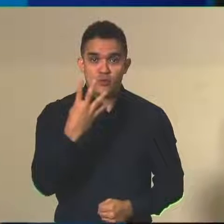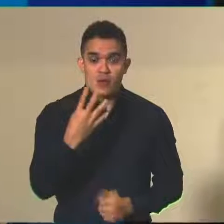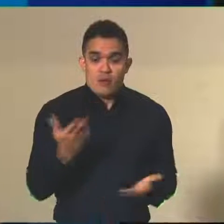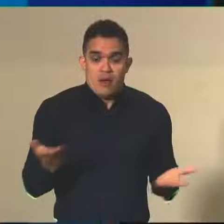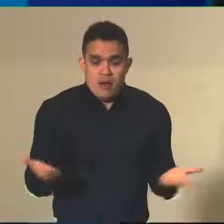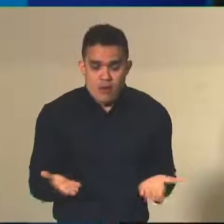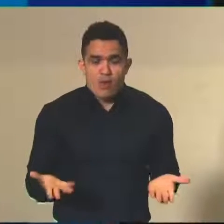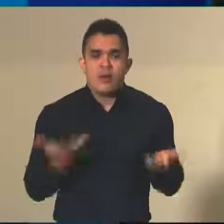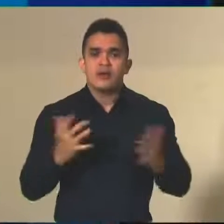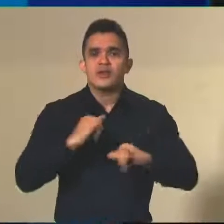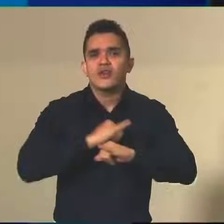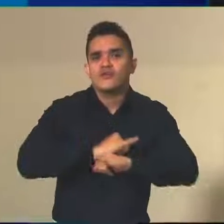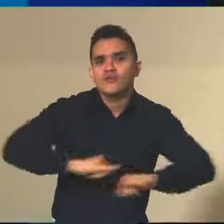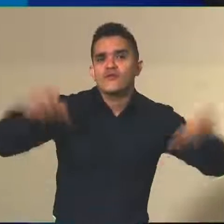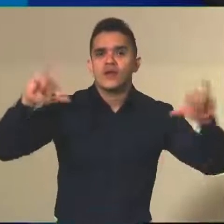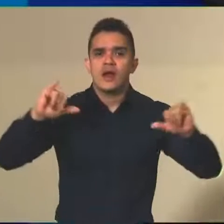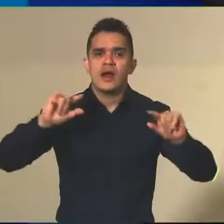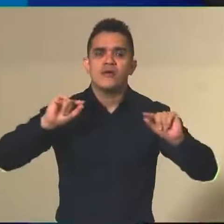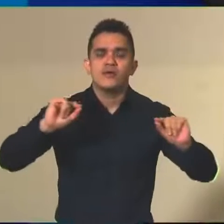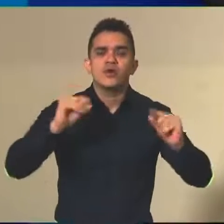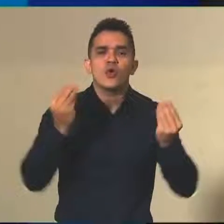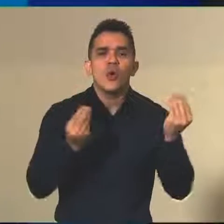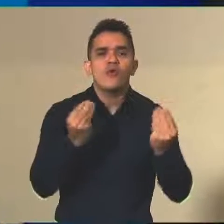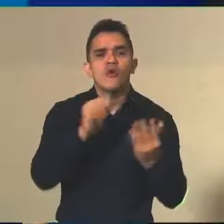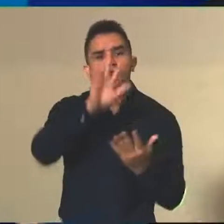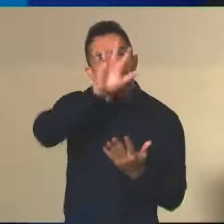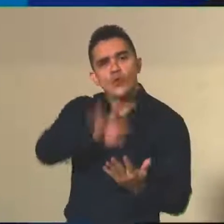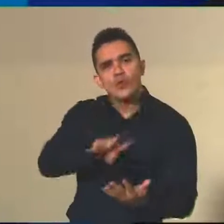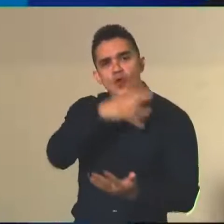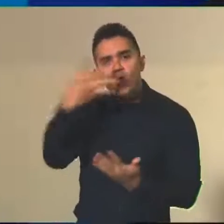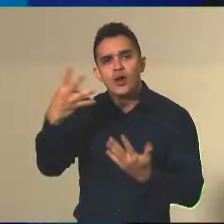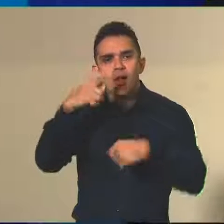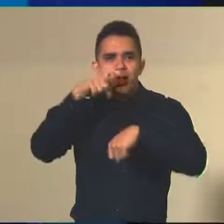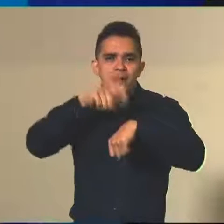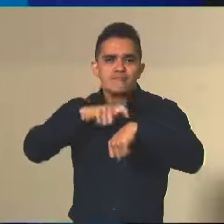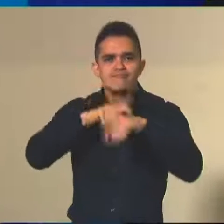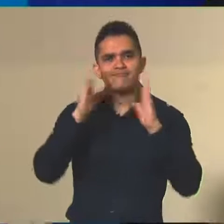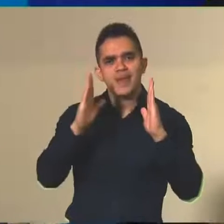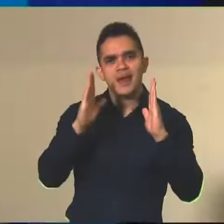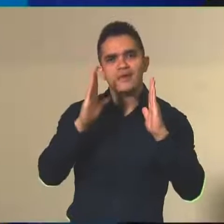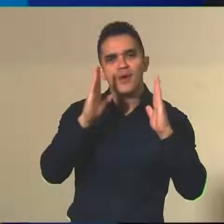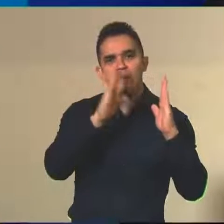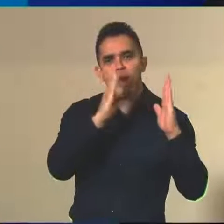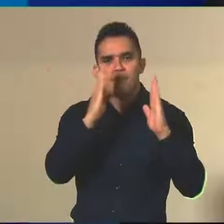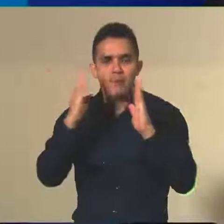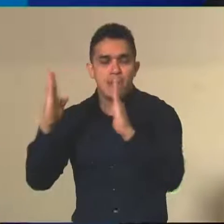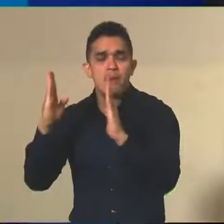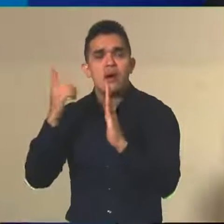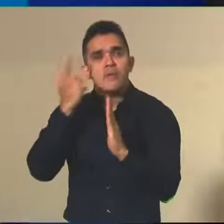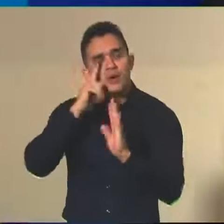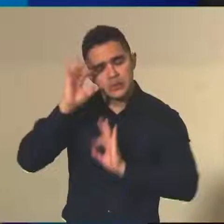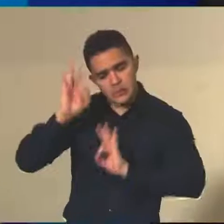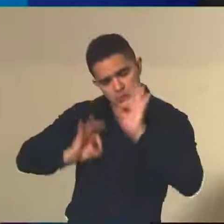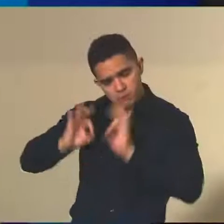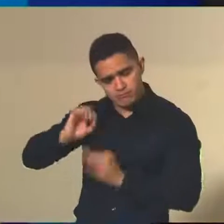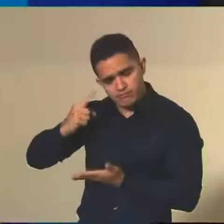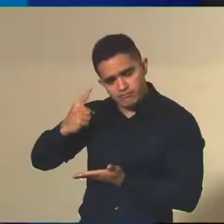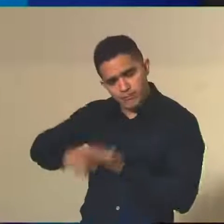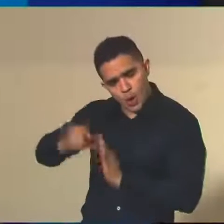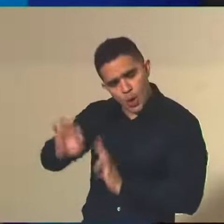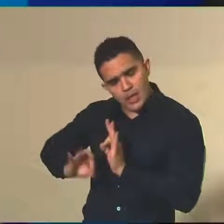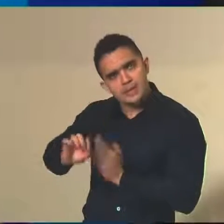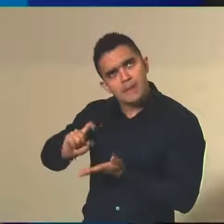nós queremos divulgar e publicar o cronograma do Enem do próximo ano, 2023, exatamente para que as pessoas possam se programar com